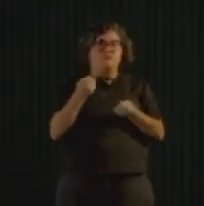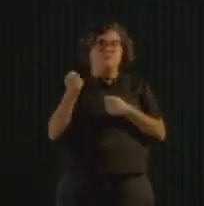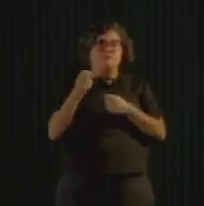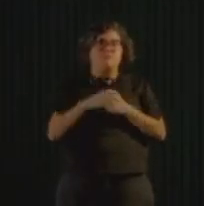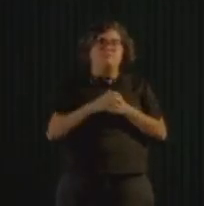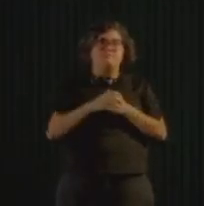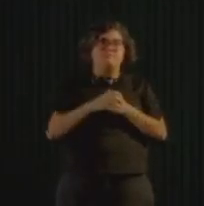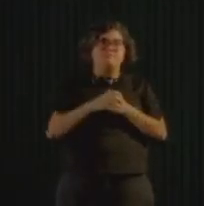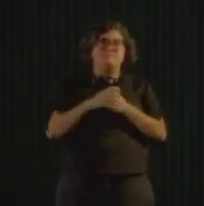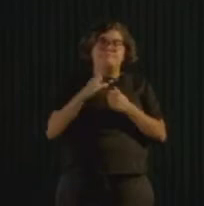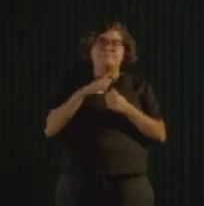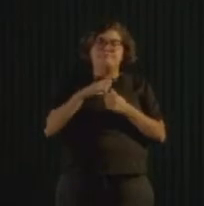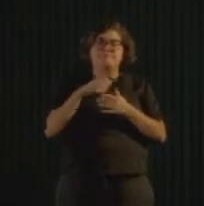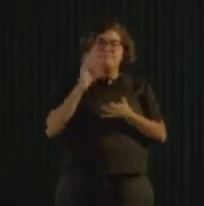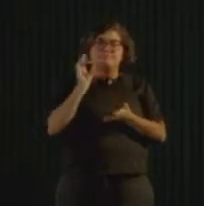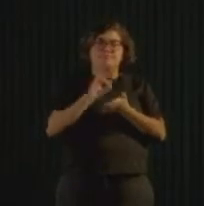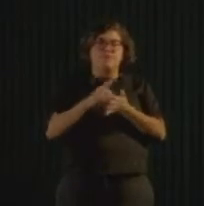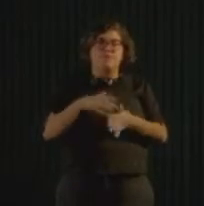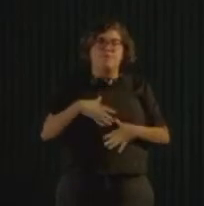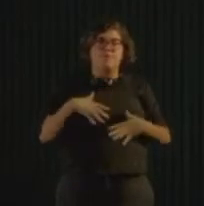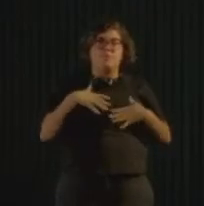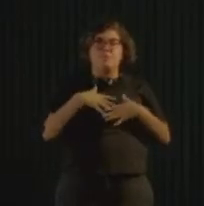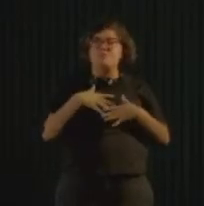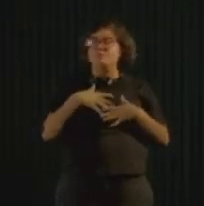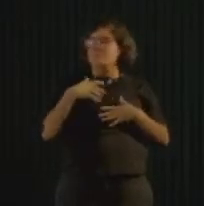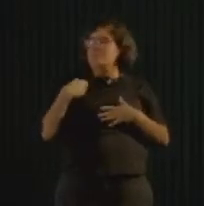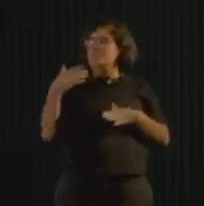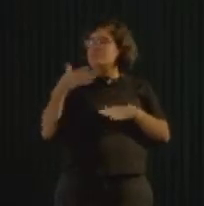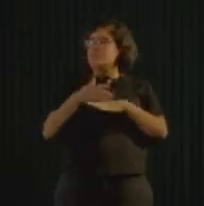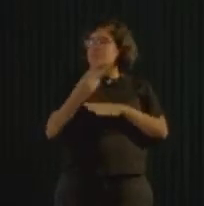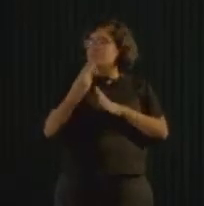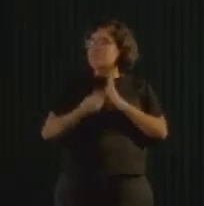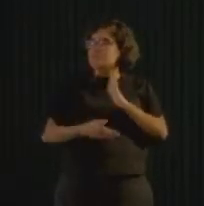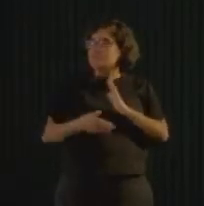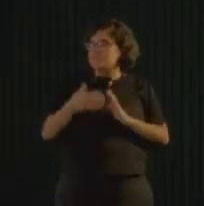satisfatório escutar esses projetos. Parabéns, Túlio.